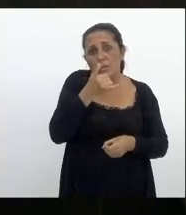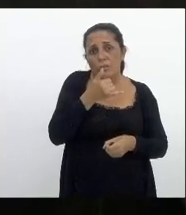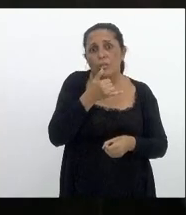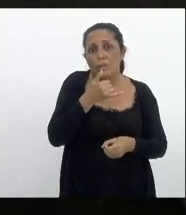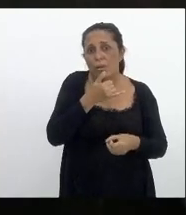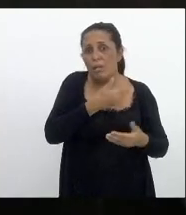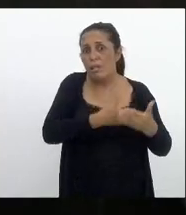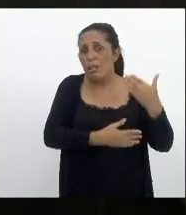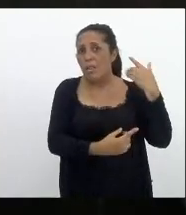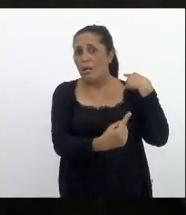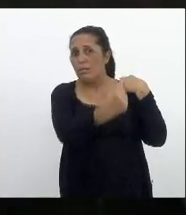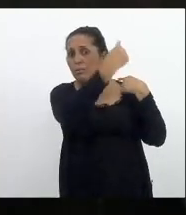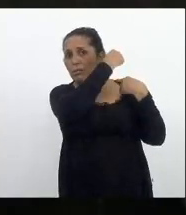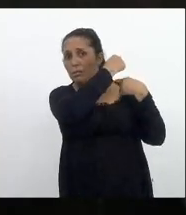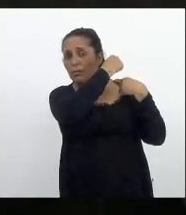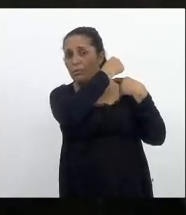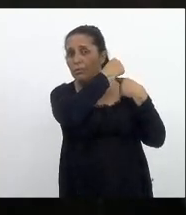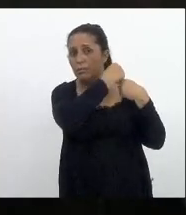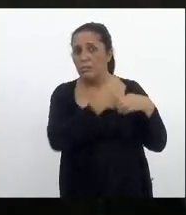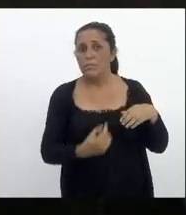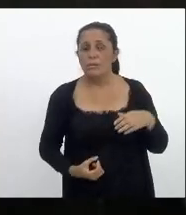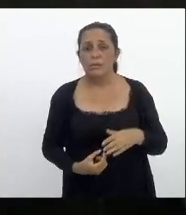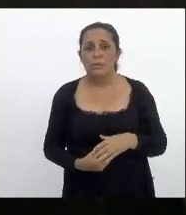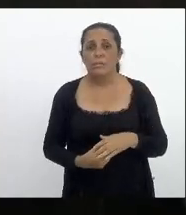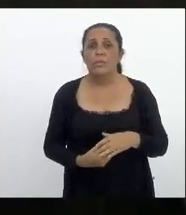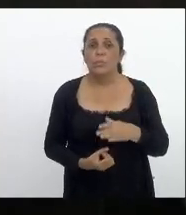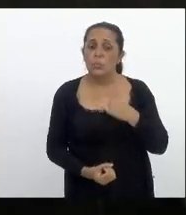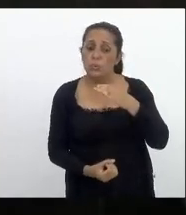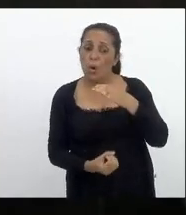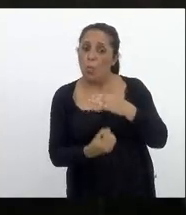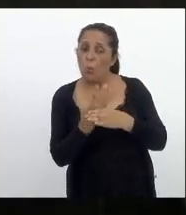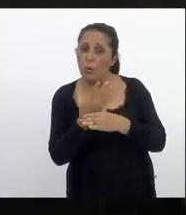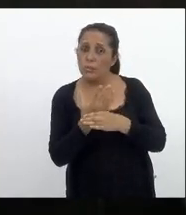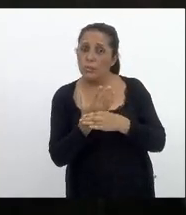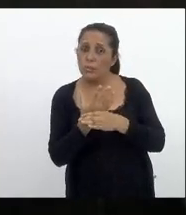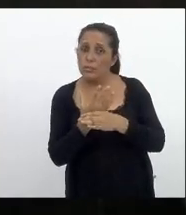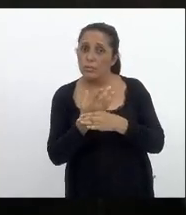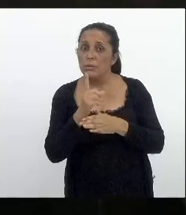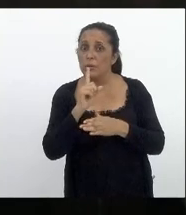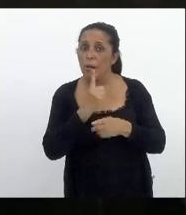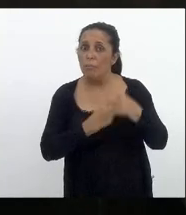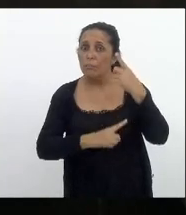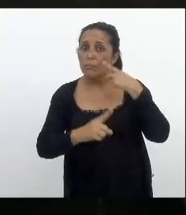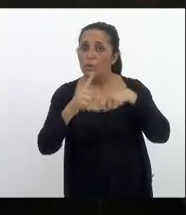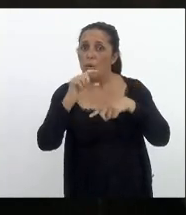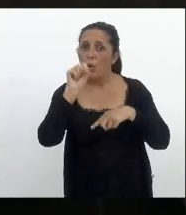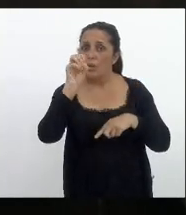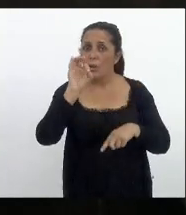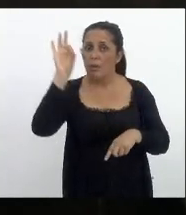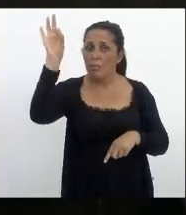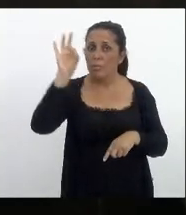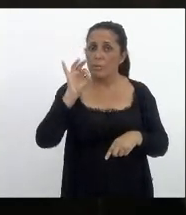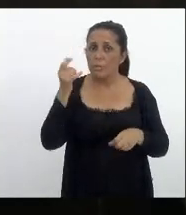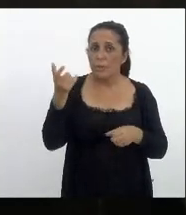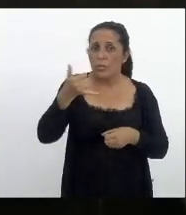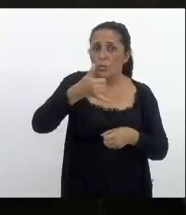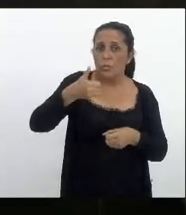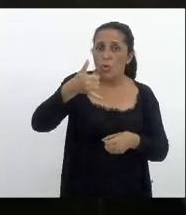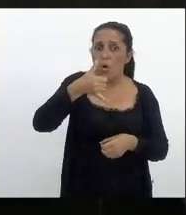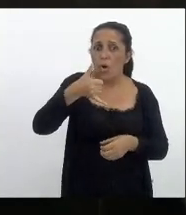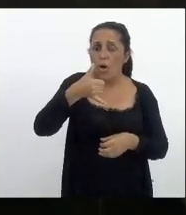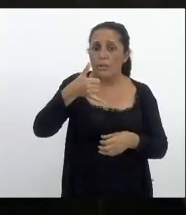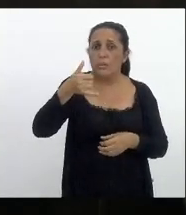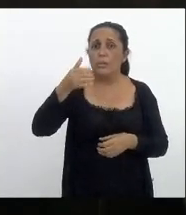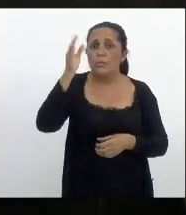destino e não na origem no consumo e não na produção bom para um Estado que produz 80% do óleo no Brasil deputado Sérgio